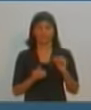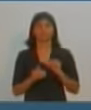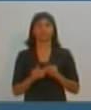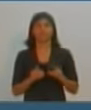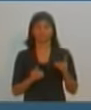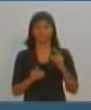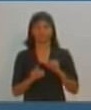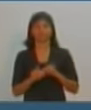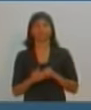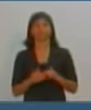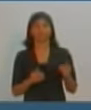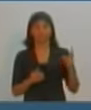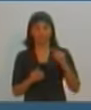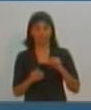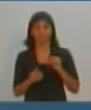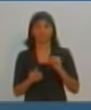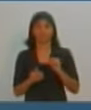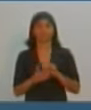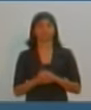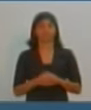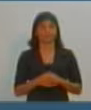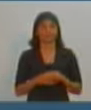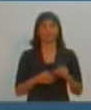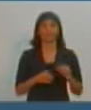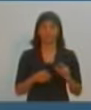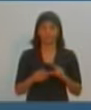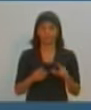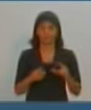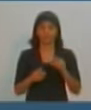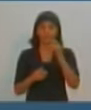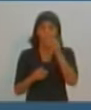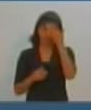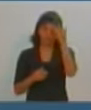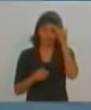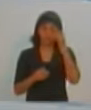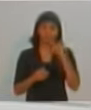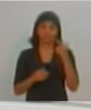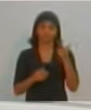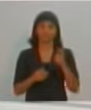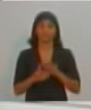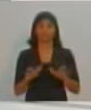Eleições 2016, no SBT Interior, a democracia não tem fronteira.